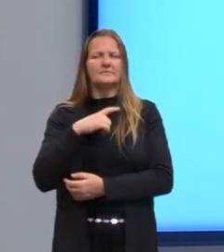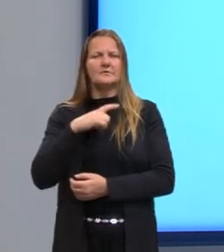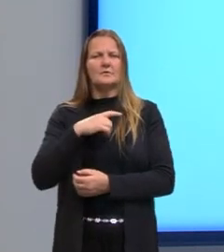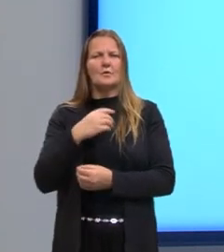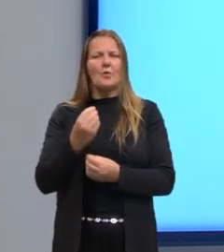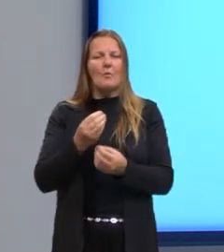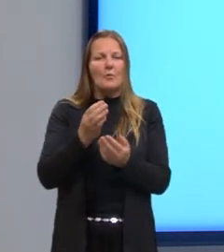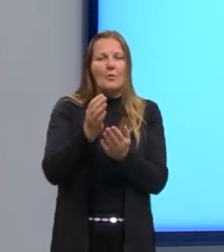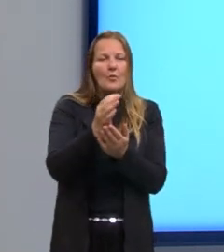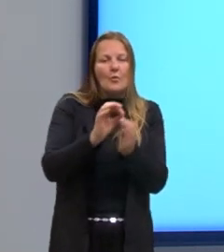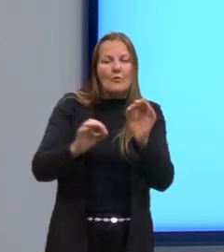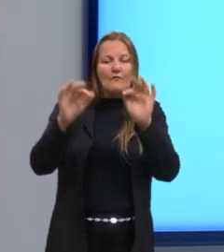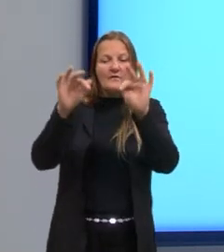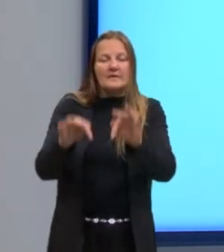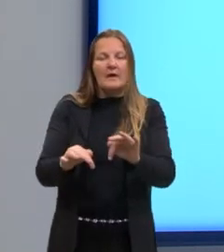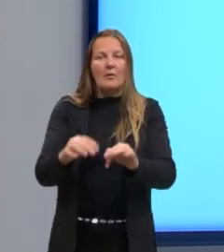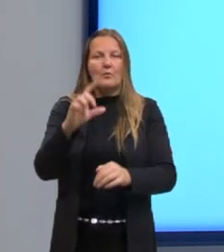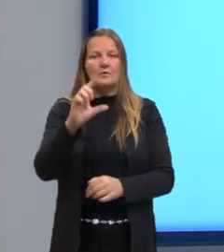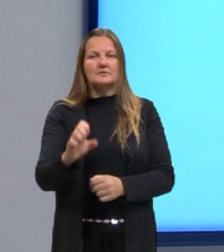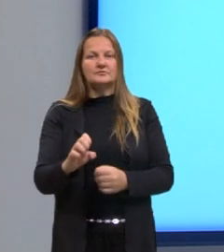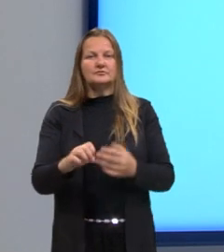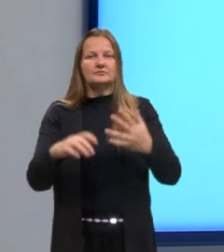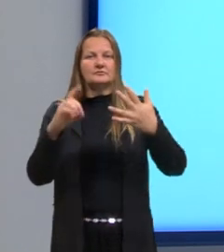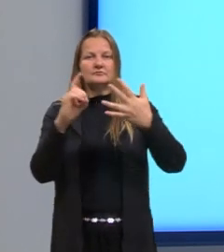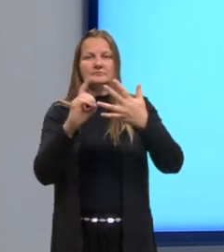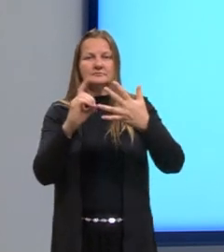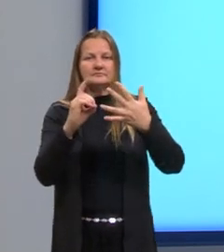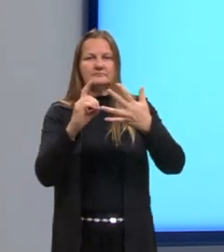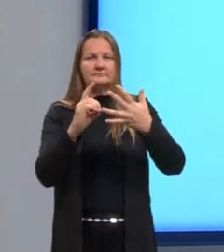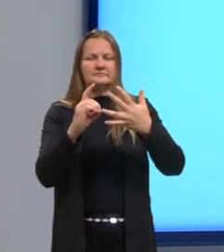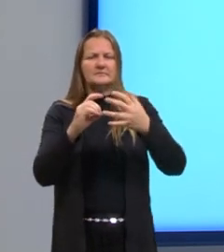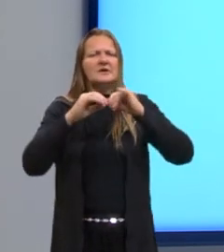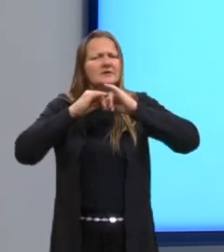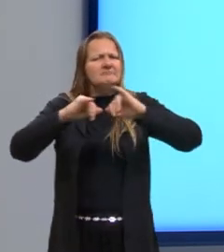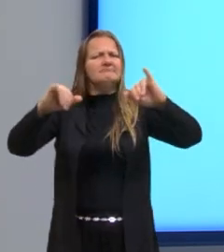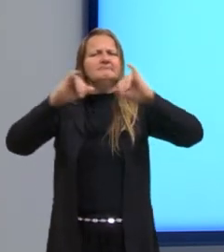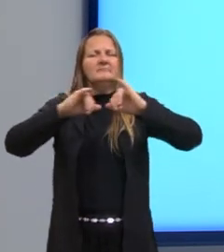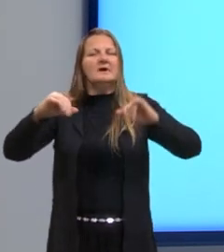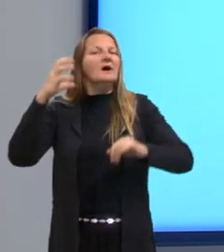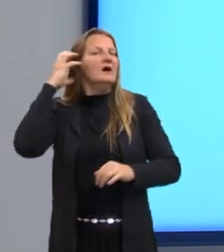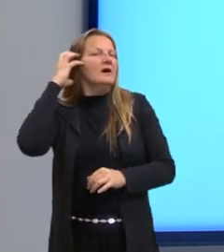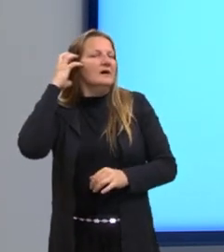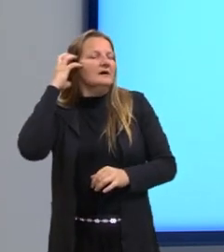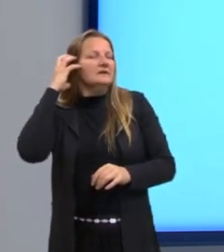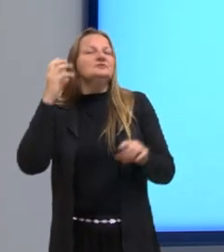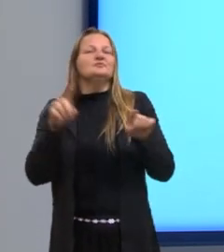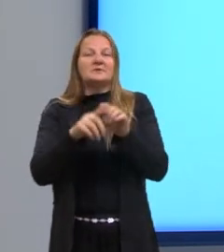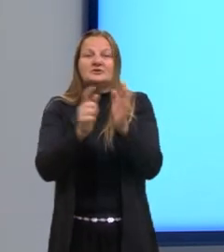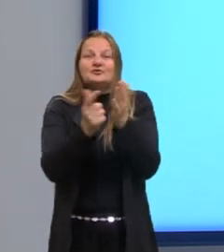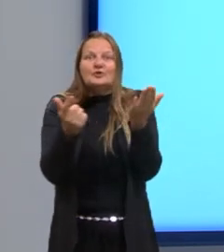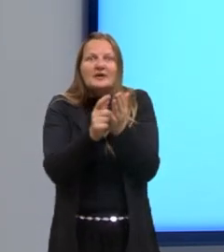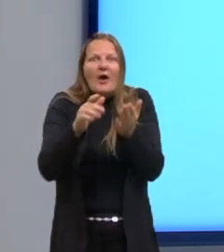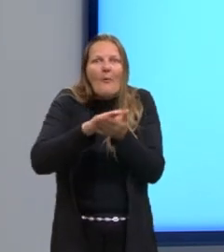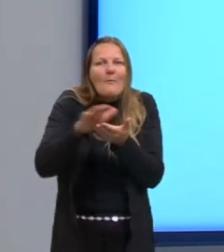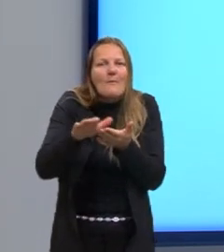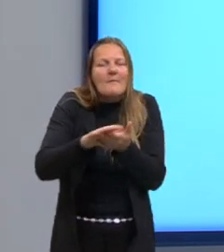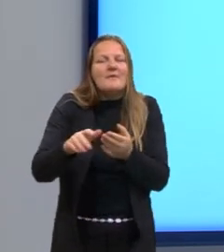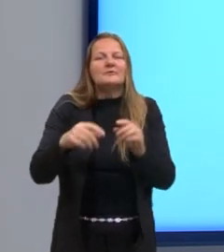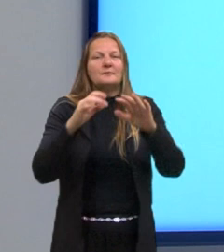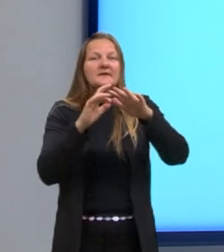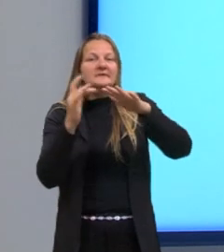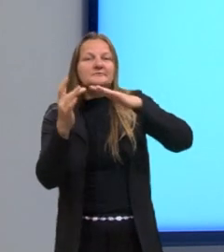disposição final do lixo. D. Divulgar na rádio local, no jornal impresso e nas redes